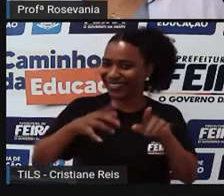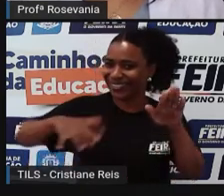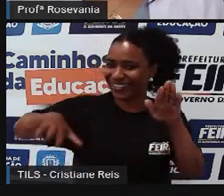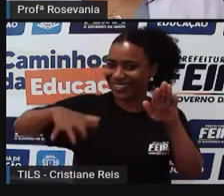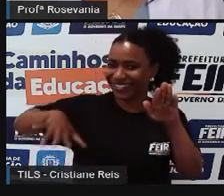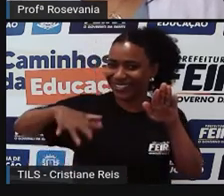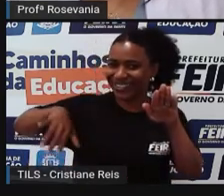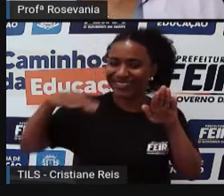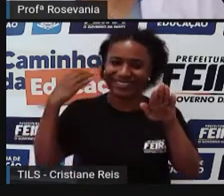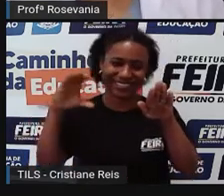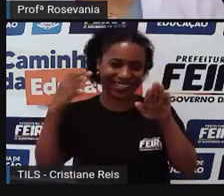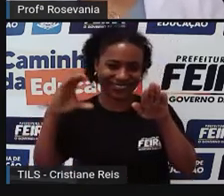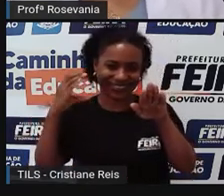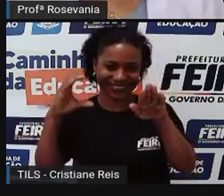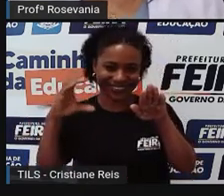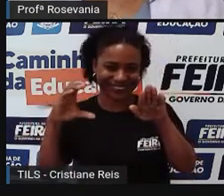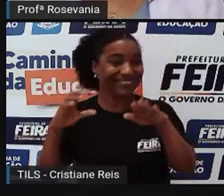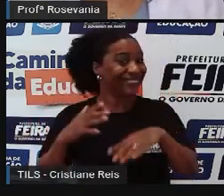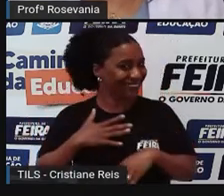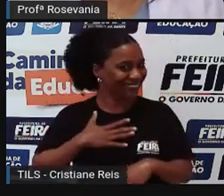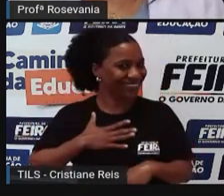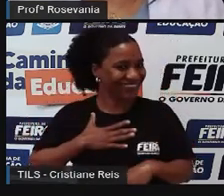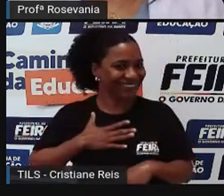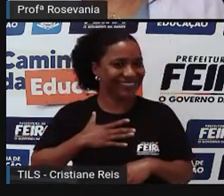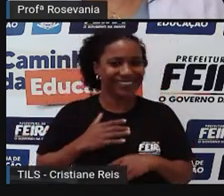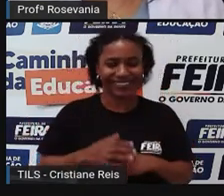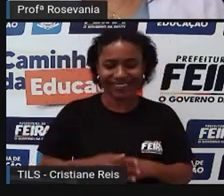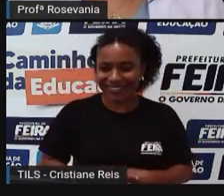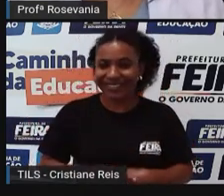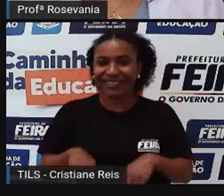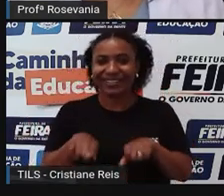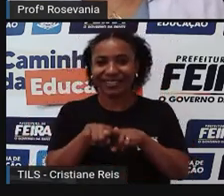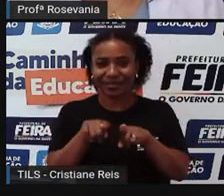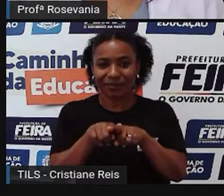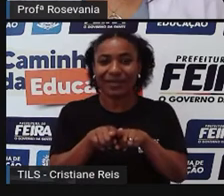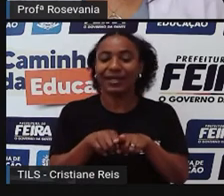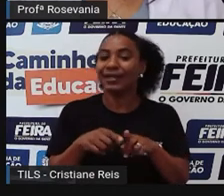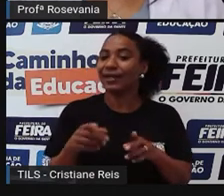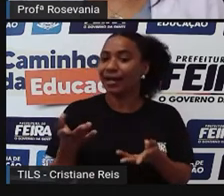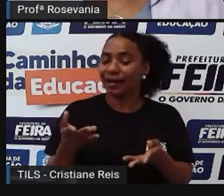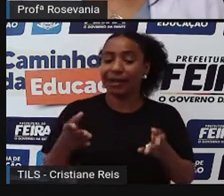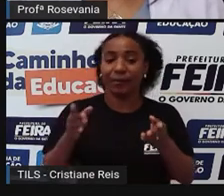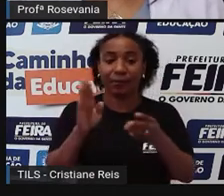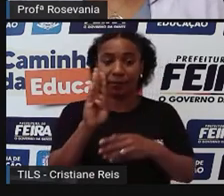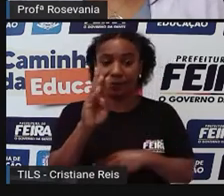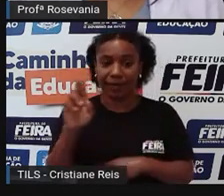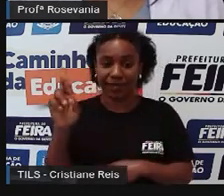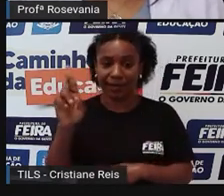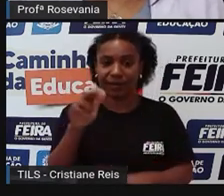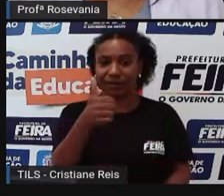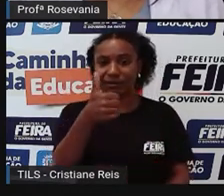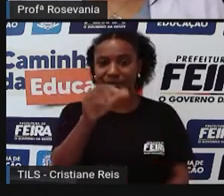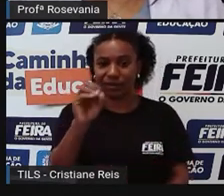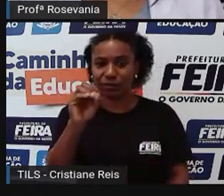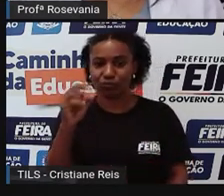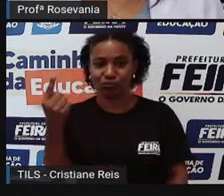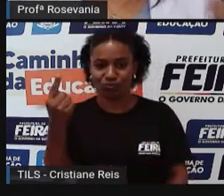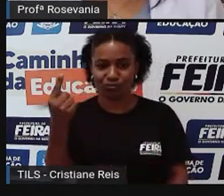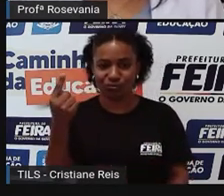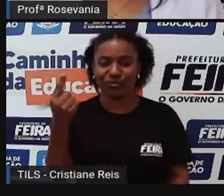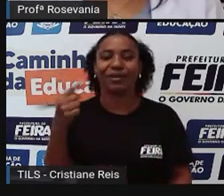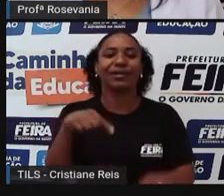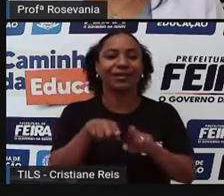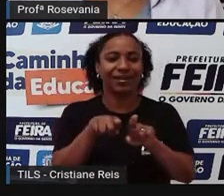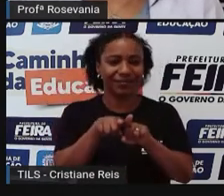lembrar. A gente tem a 101, né, que é essa daqui, a gente tem a BA-502,